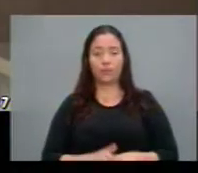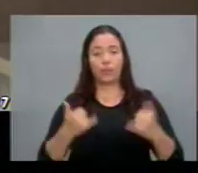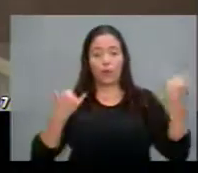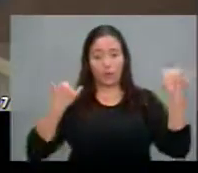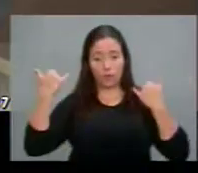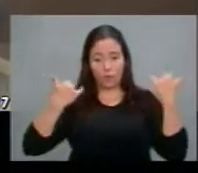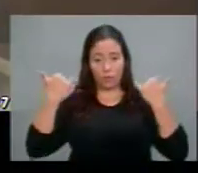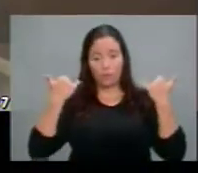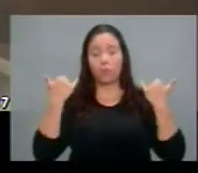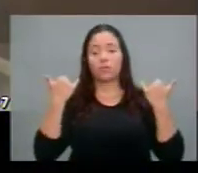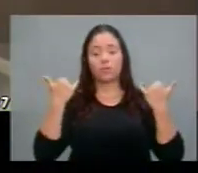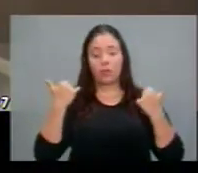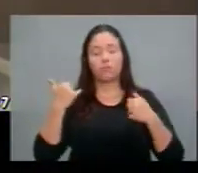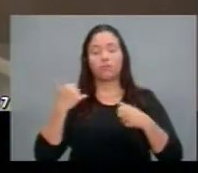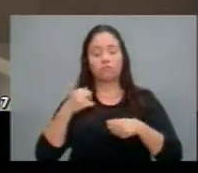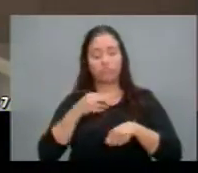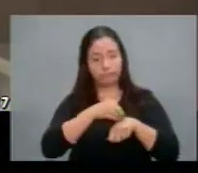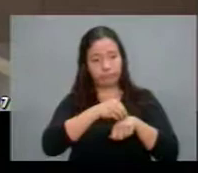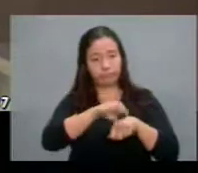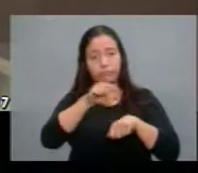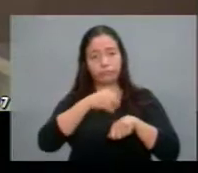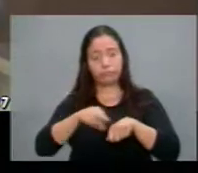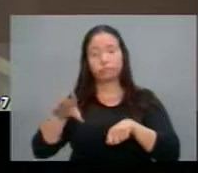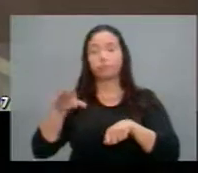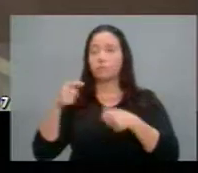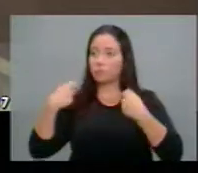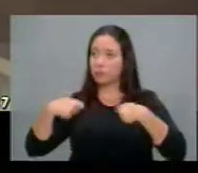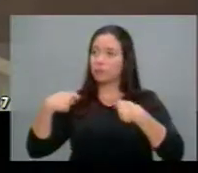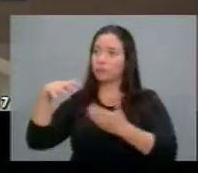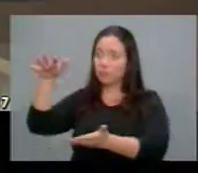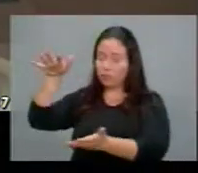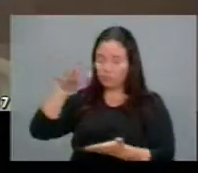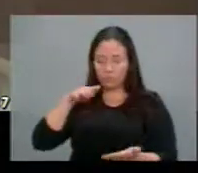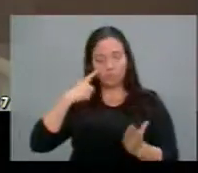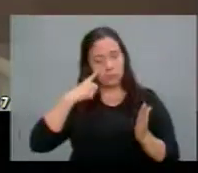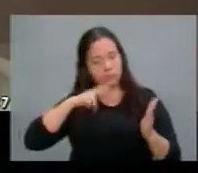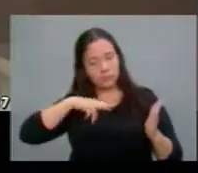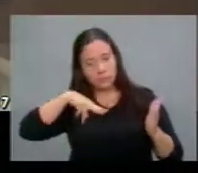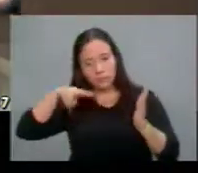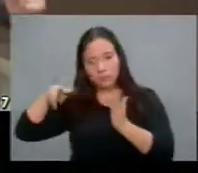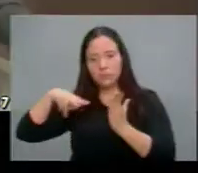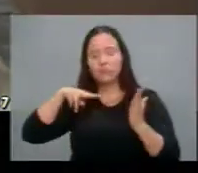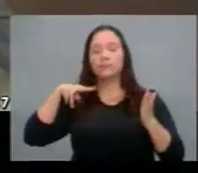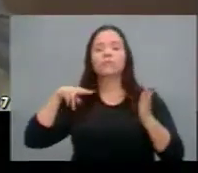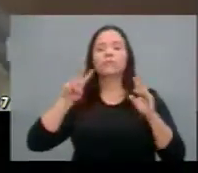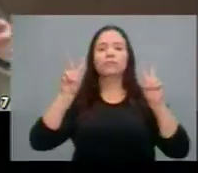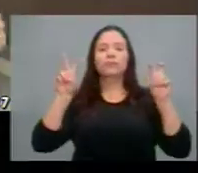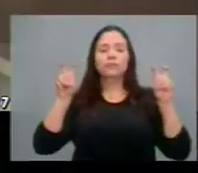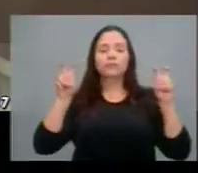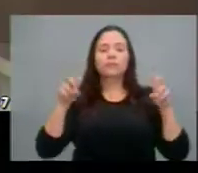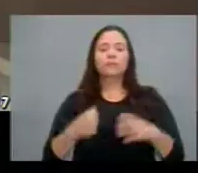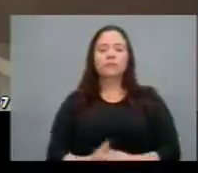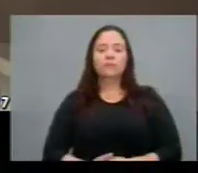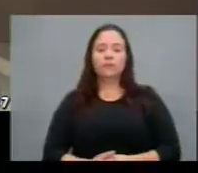que nos permitirão chegar à conclusão da linha do tempo dos beneficiários